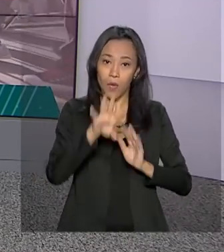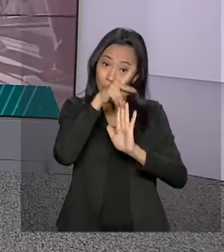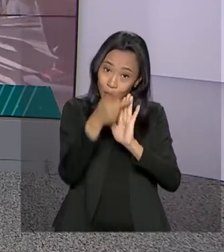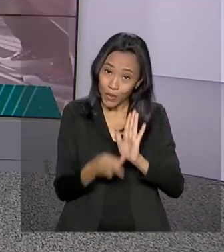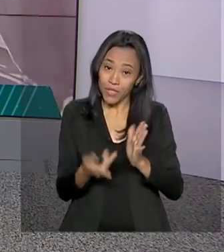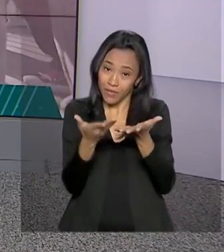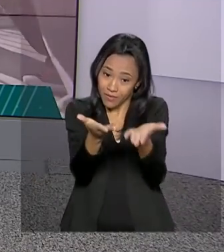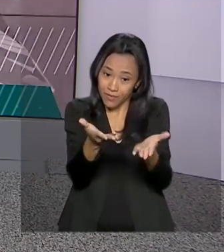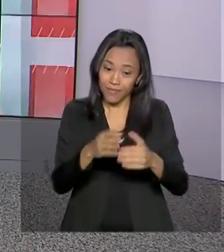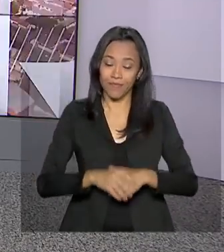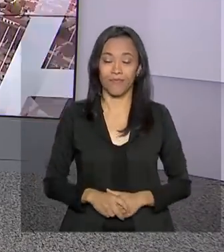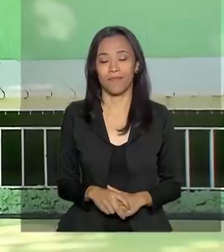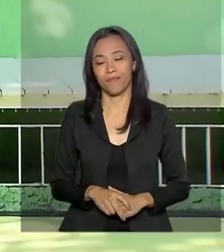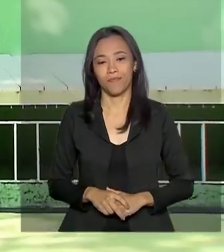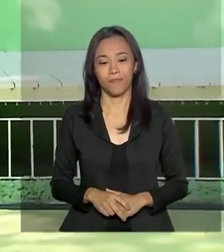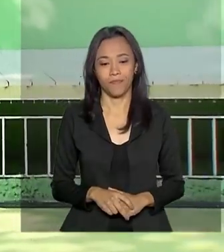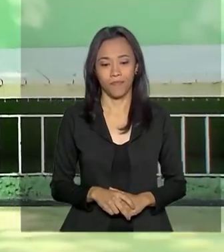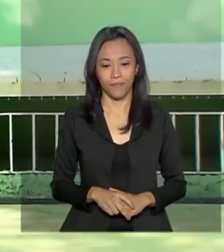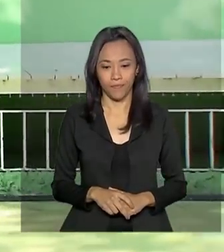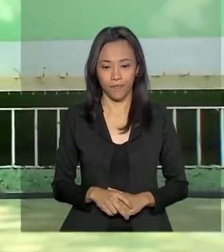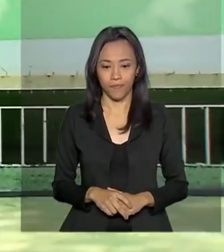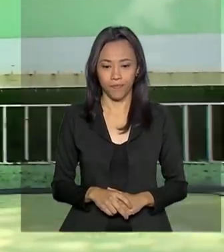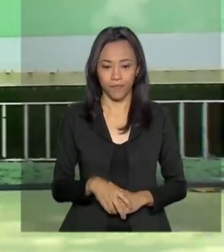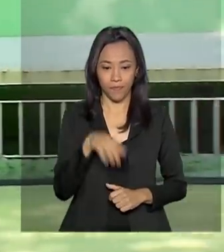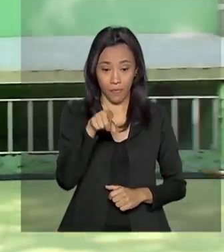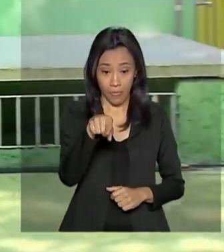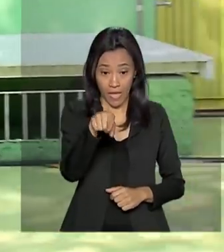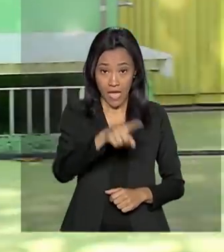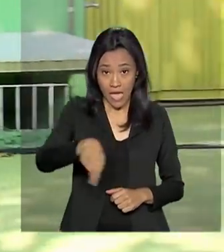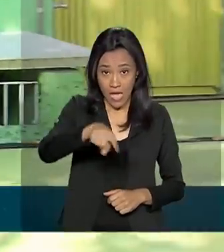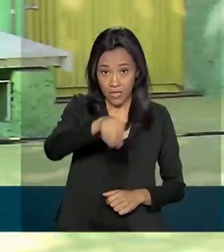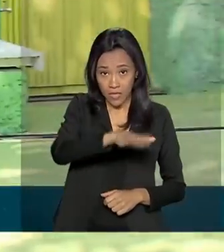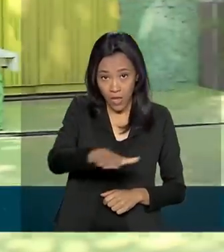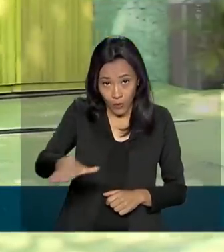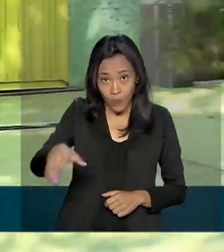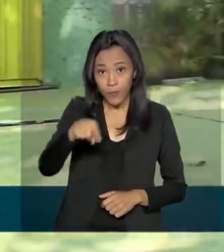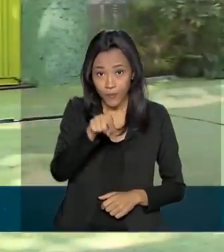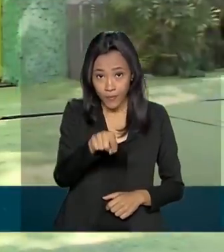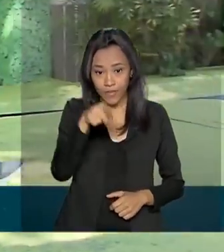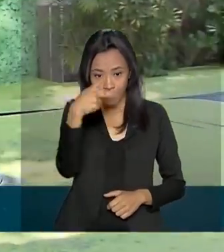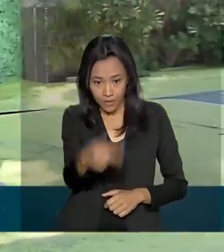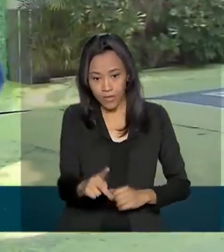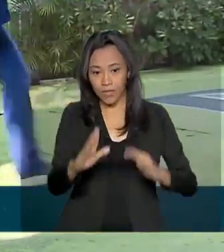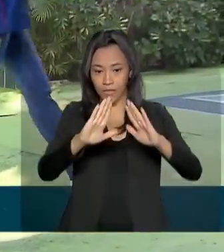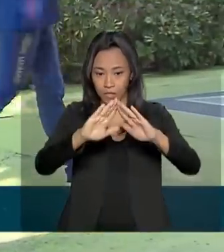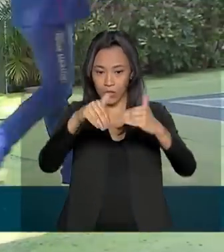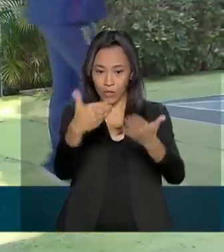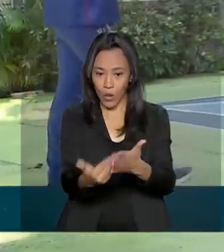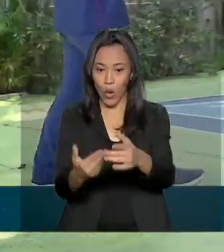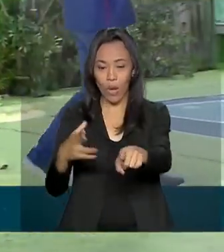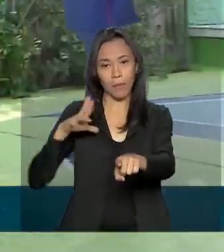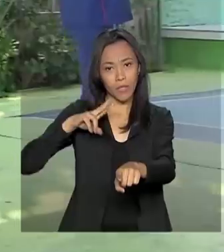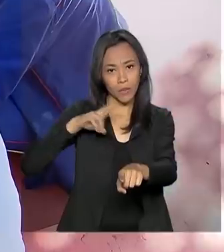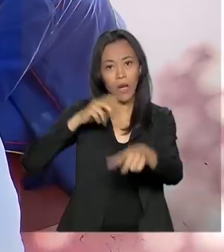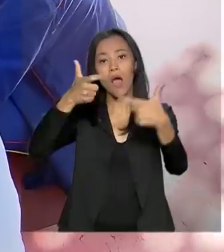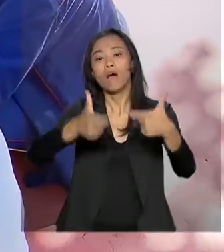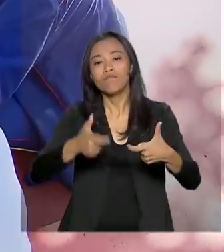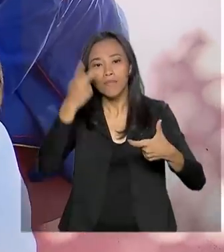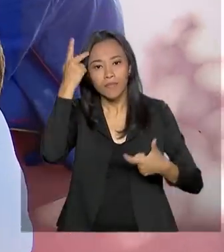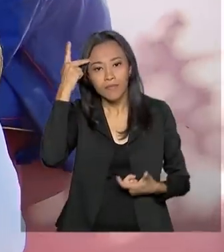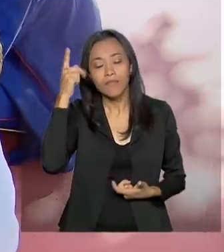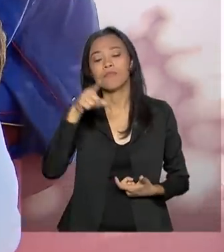Caixas da Natureza. Os alunos do Jardim de Infância desta escola particular em São Paulo